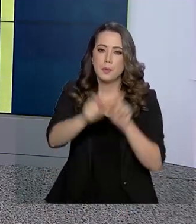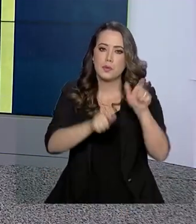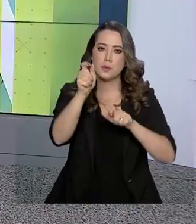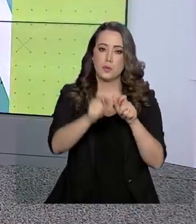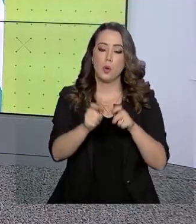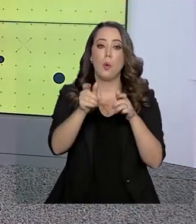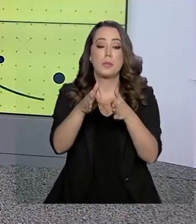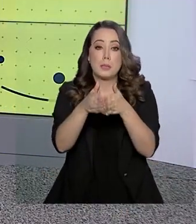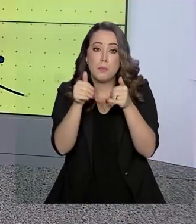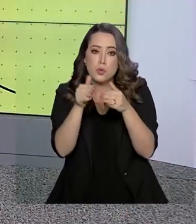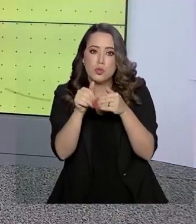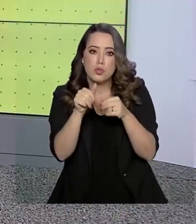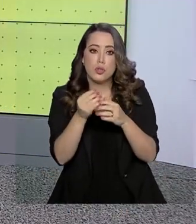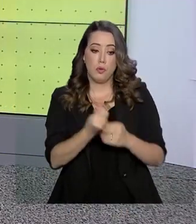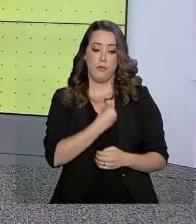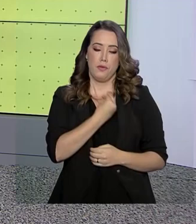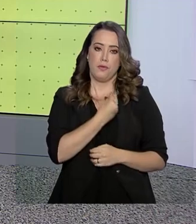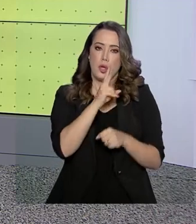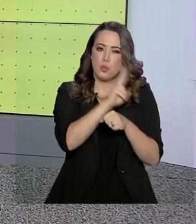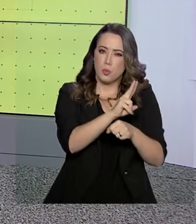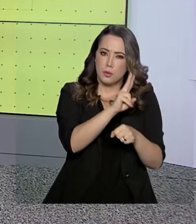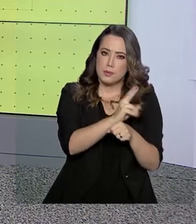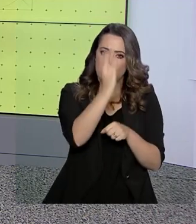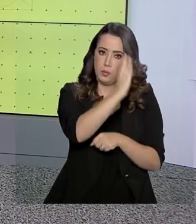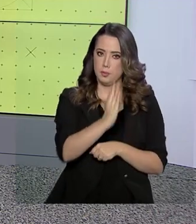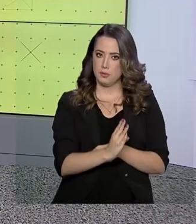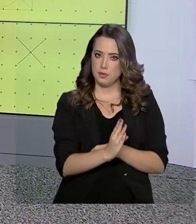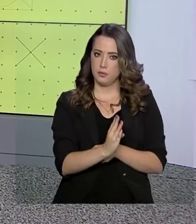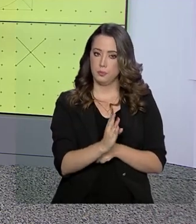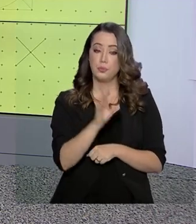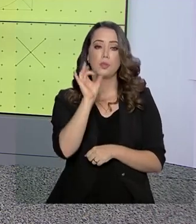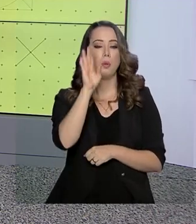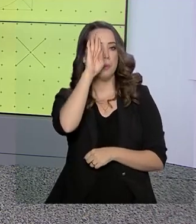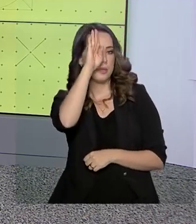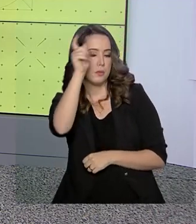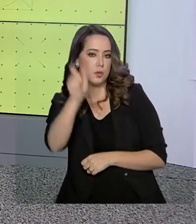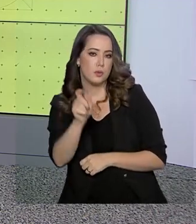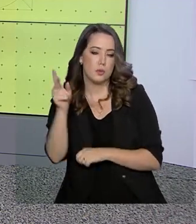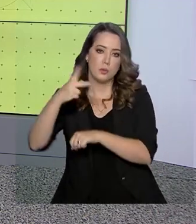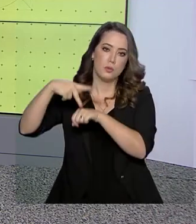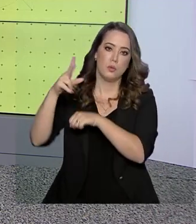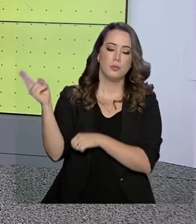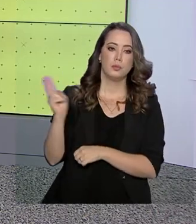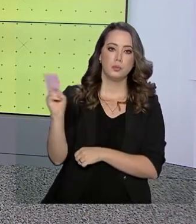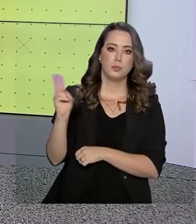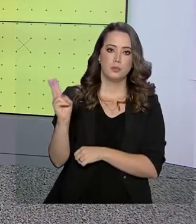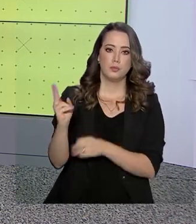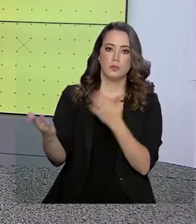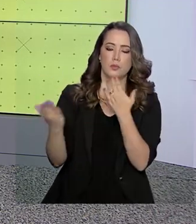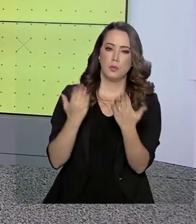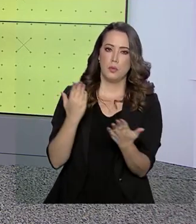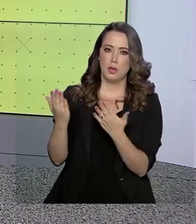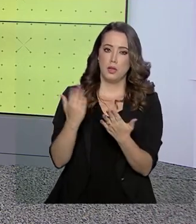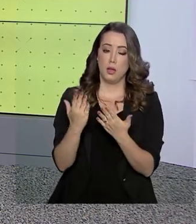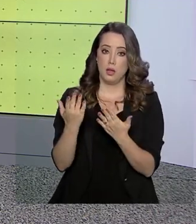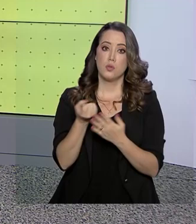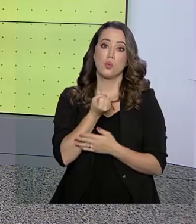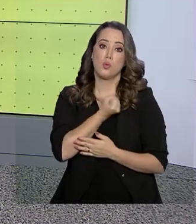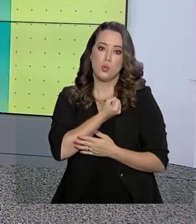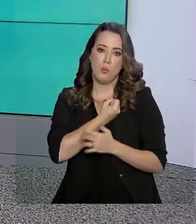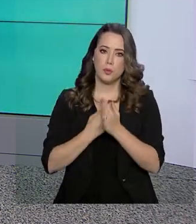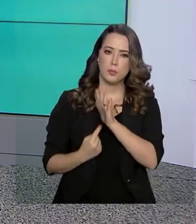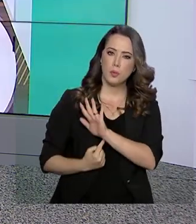solicitaram refúgio ao Brasil no ano passado, principalmente venezuelanos. O balanço Refúgio em Números foi